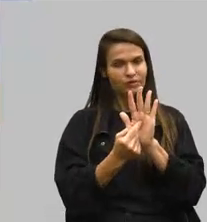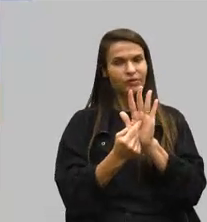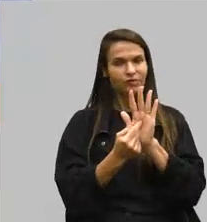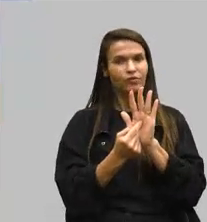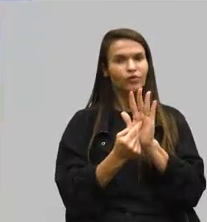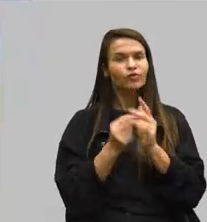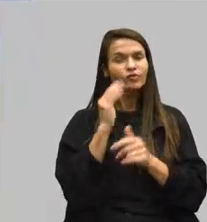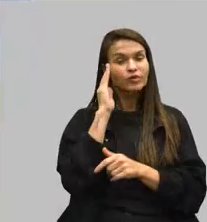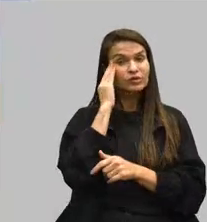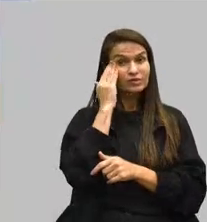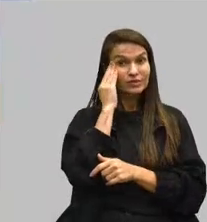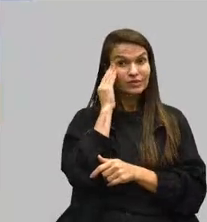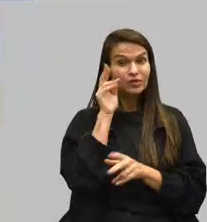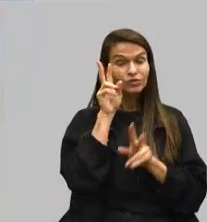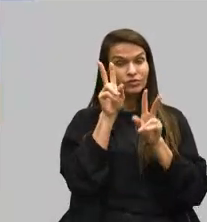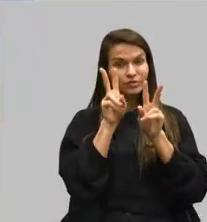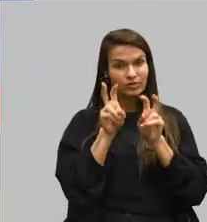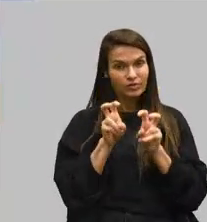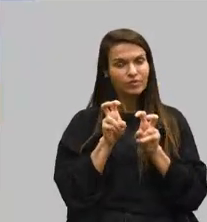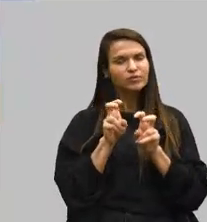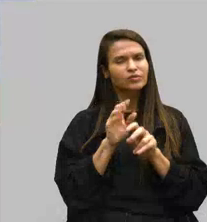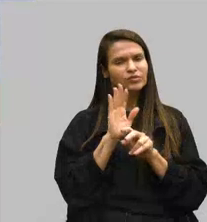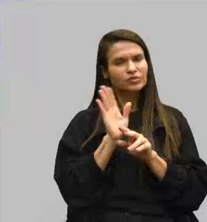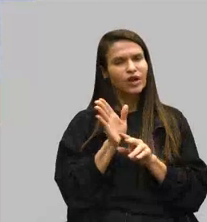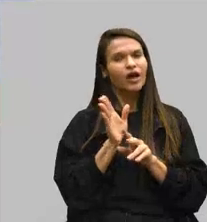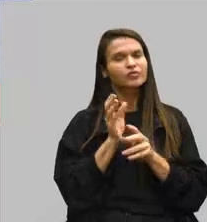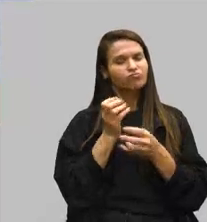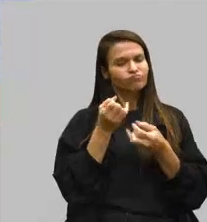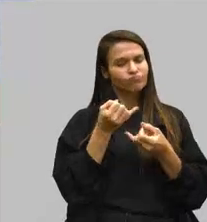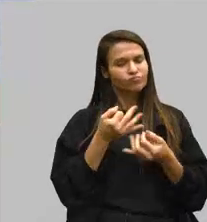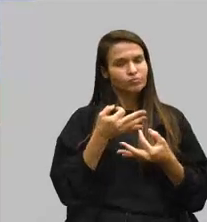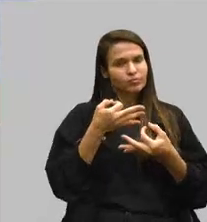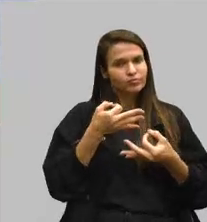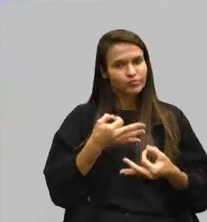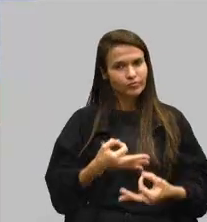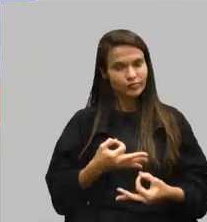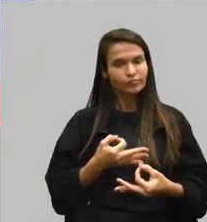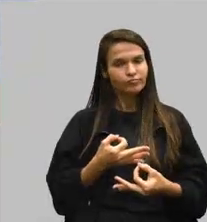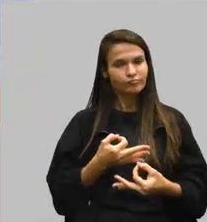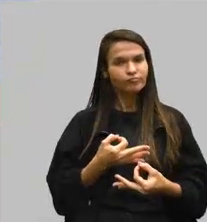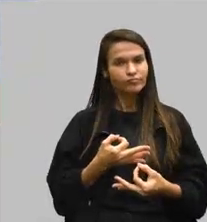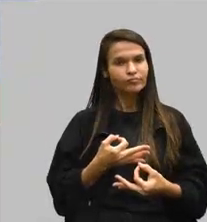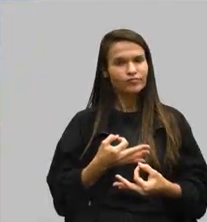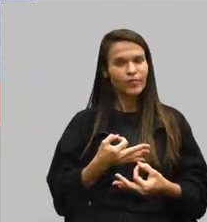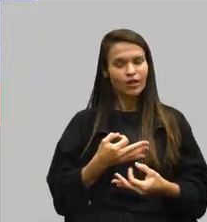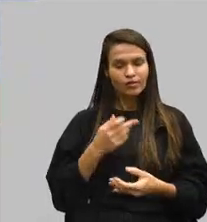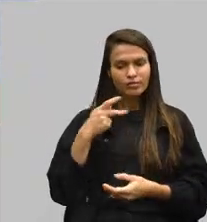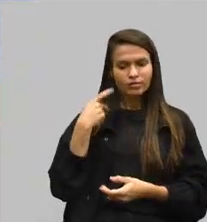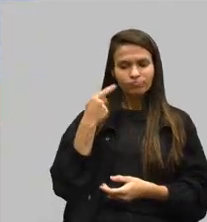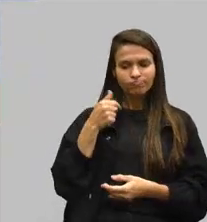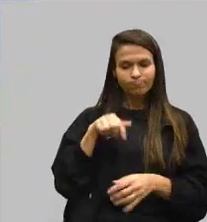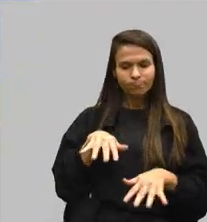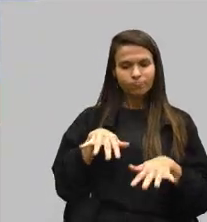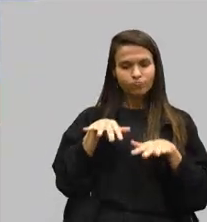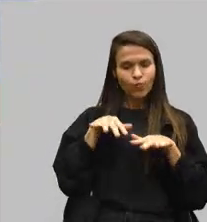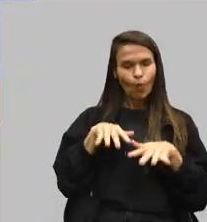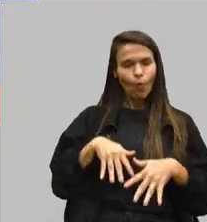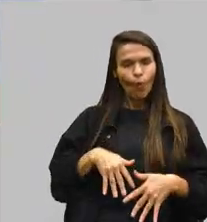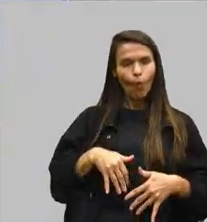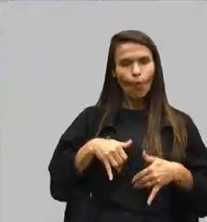entende do assunto, o tanto que você tem falado com propriedade, deixa esse parlamento aqui muito orgulhoso